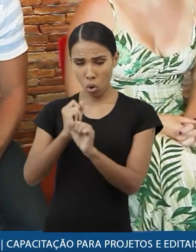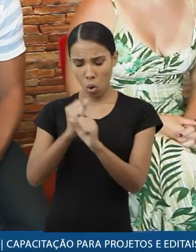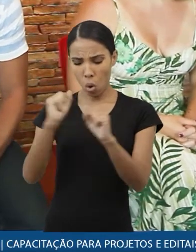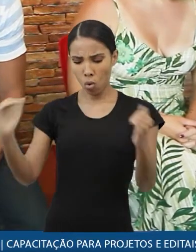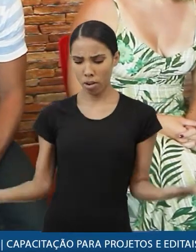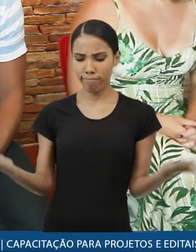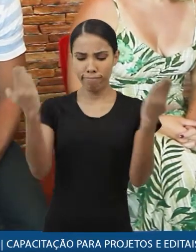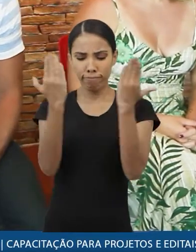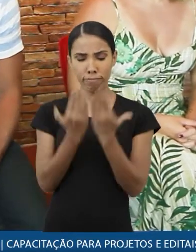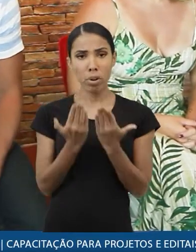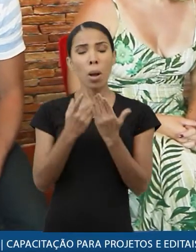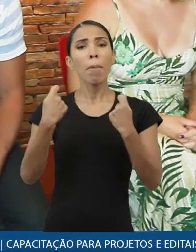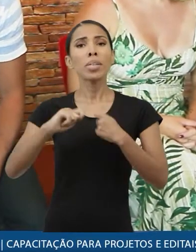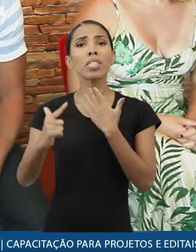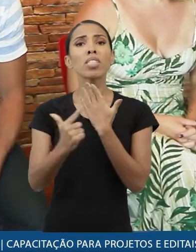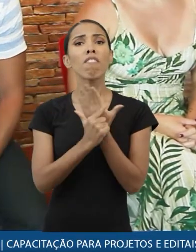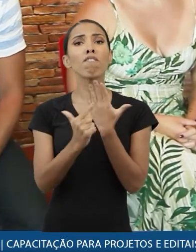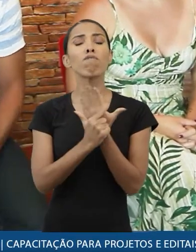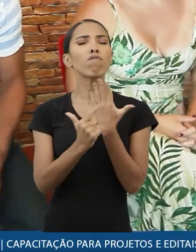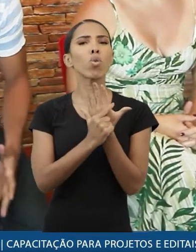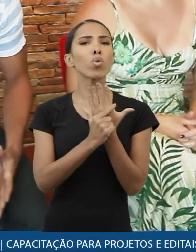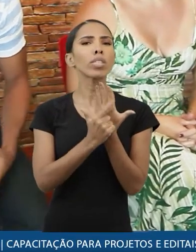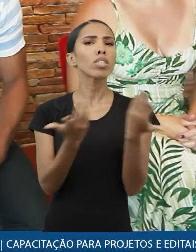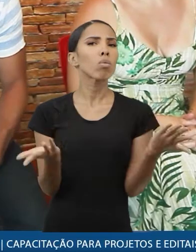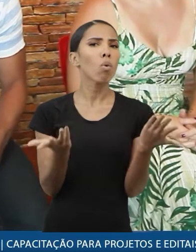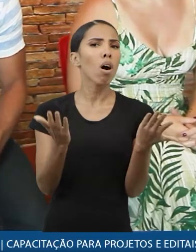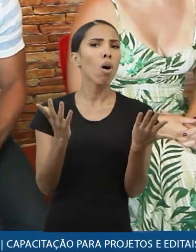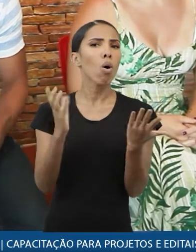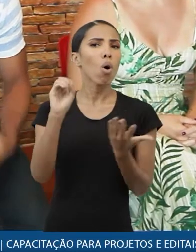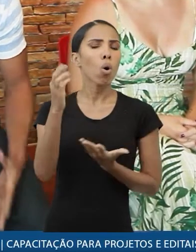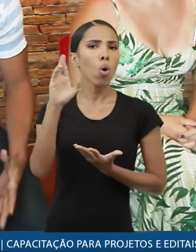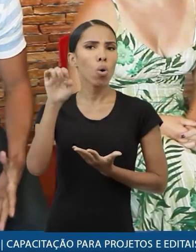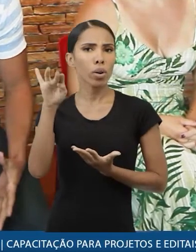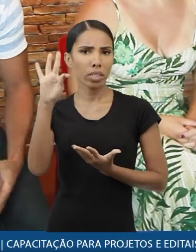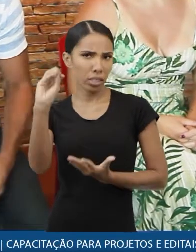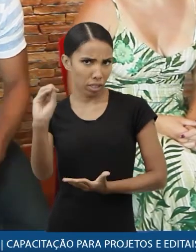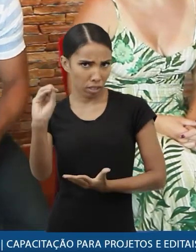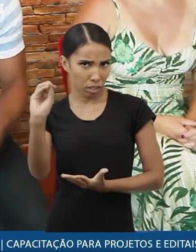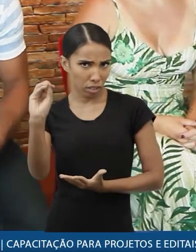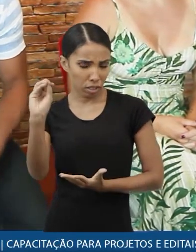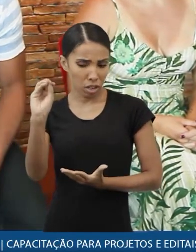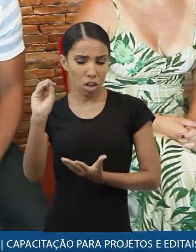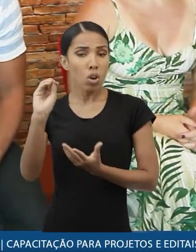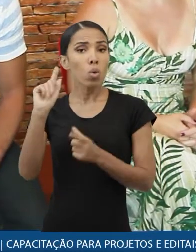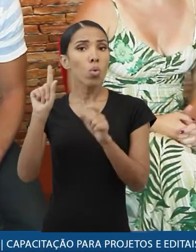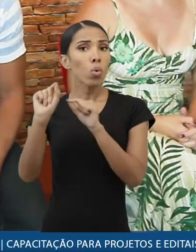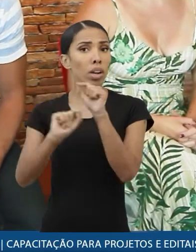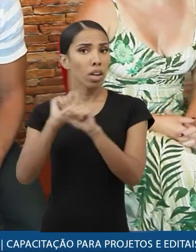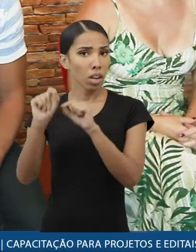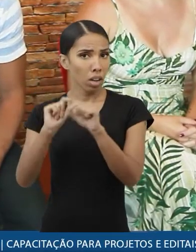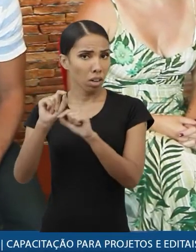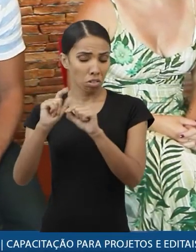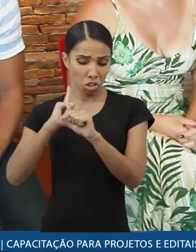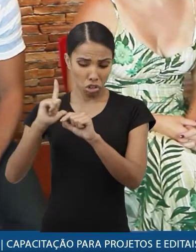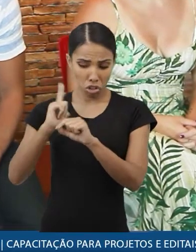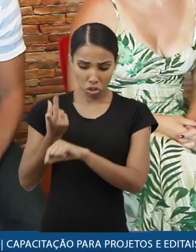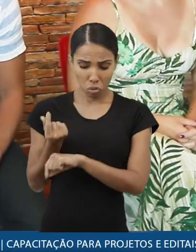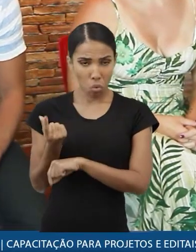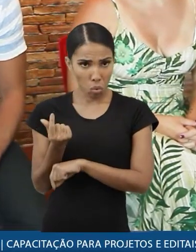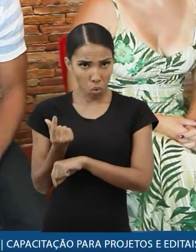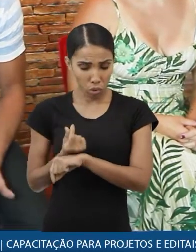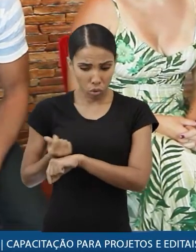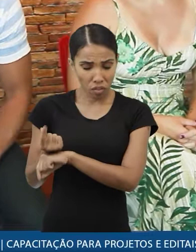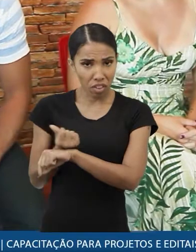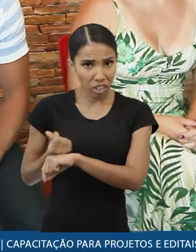contas, gente tem que entender a função do orçamento o orçamento nada mais é do que uma organização físico-financeira dos custos que você vai ter,